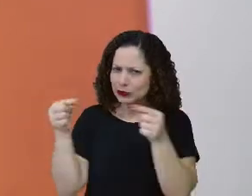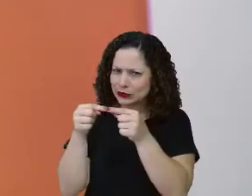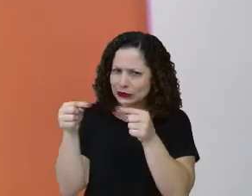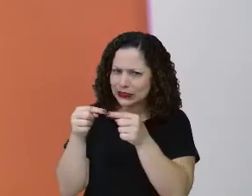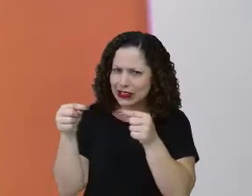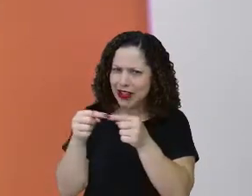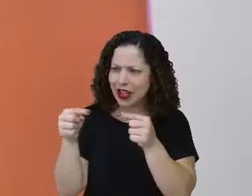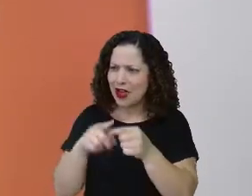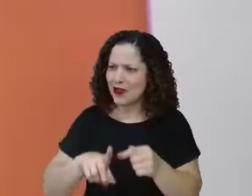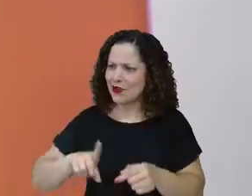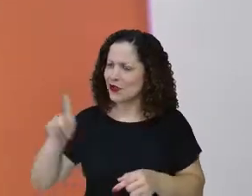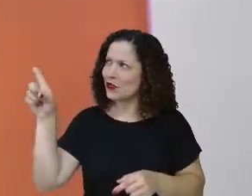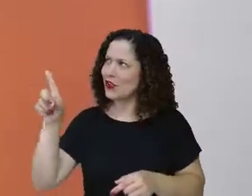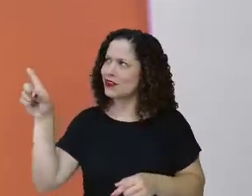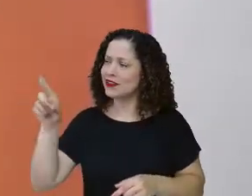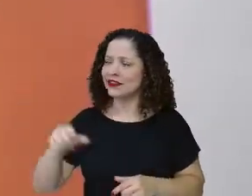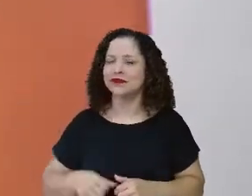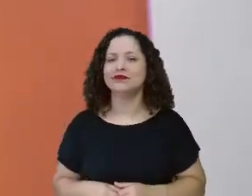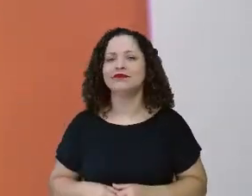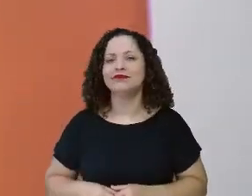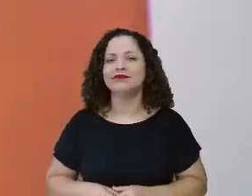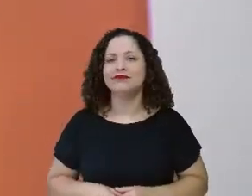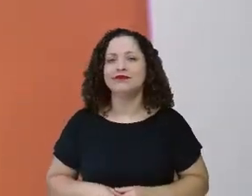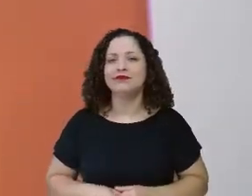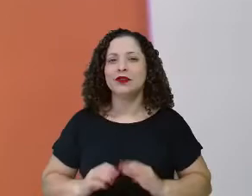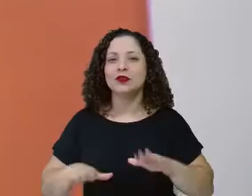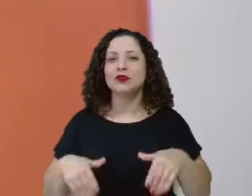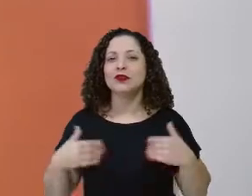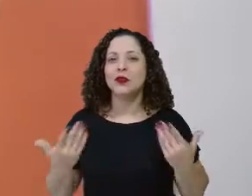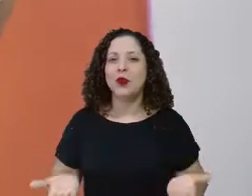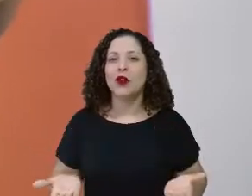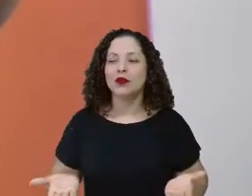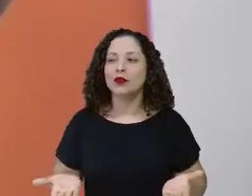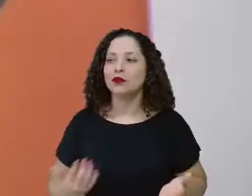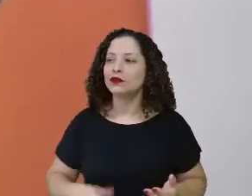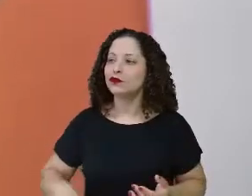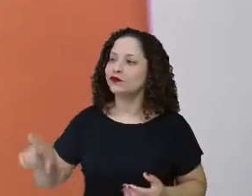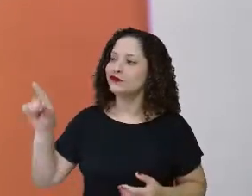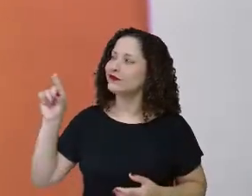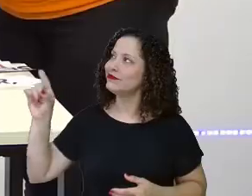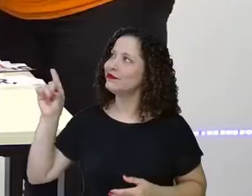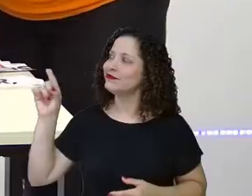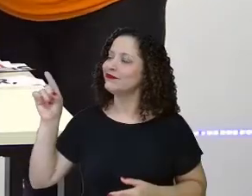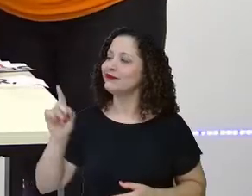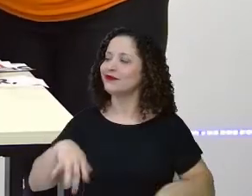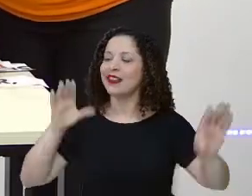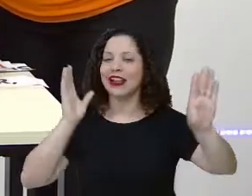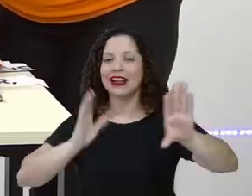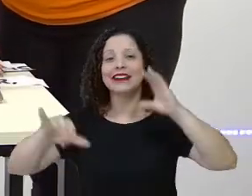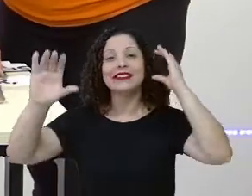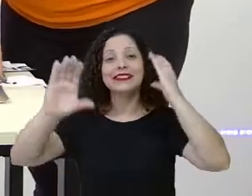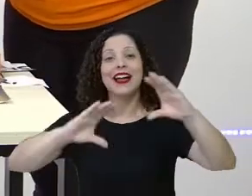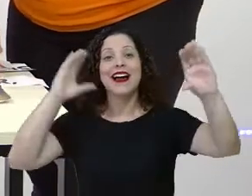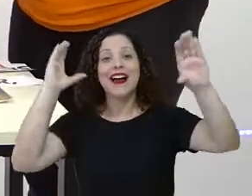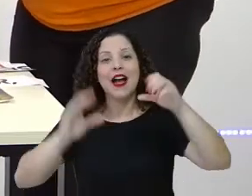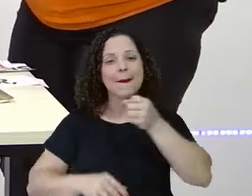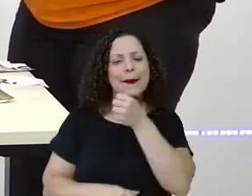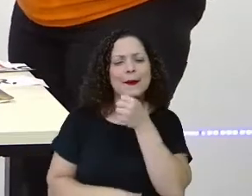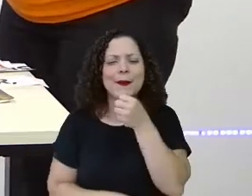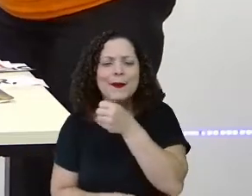Essa daqui? Essa? Essa! Hum! Olha aí! Bota aqui! Tá vendo?